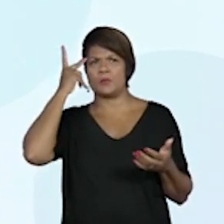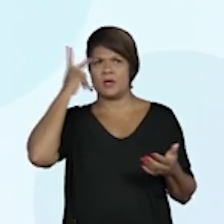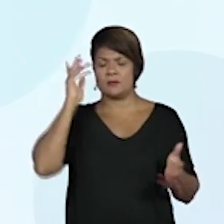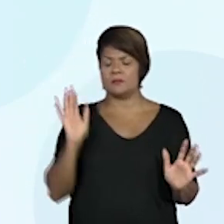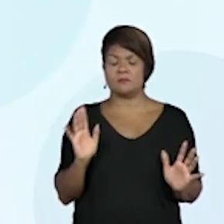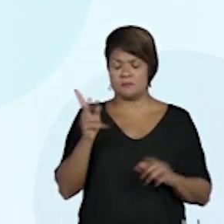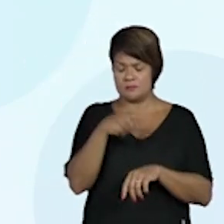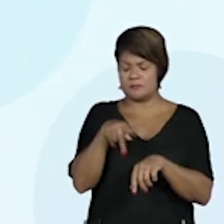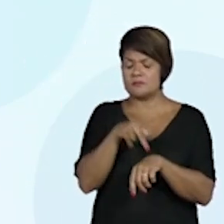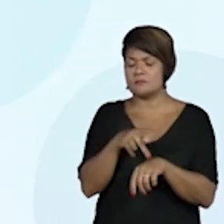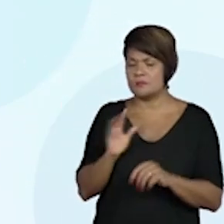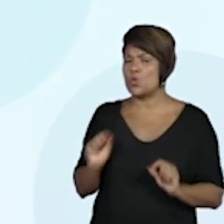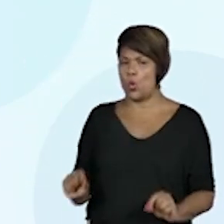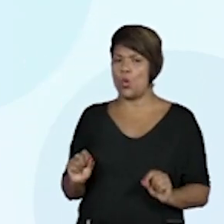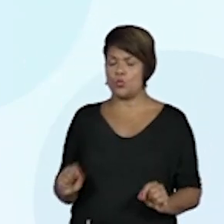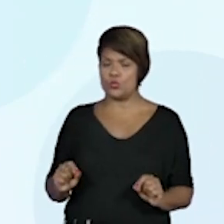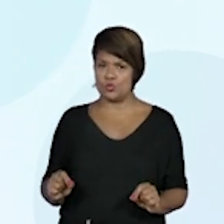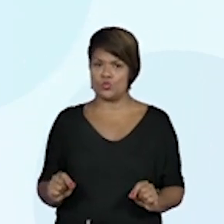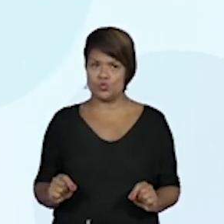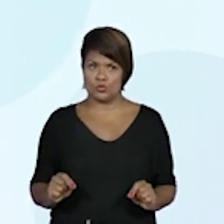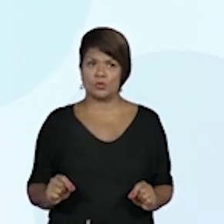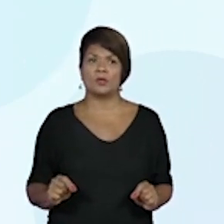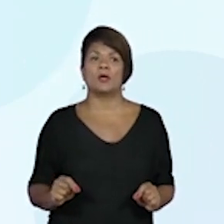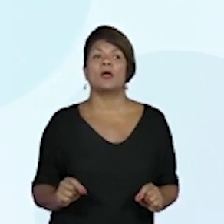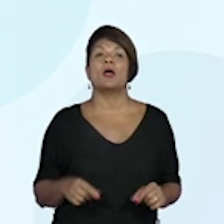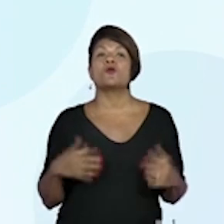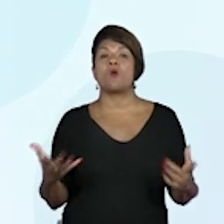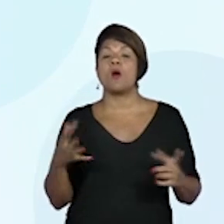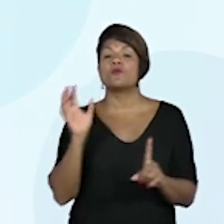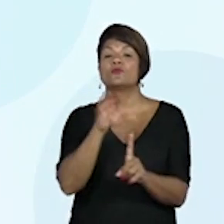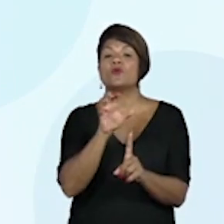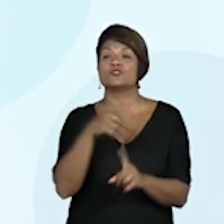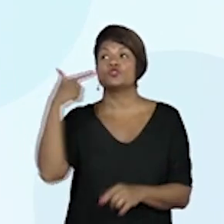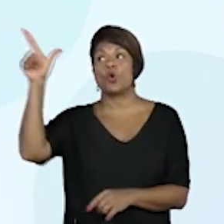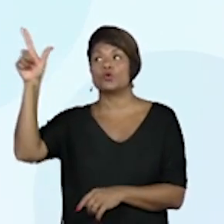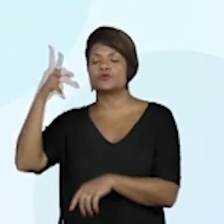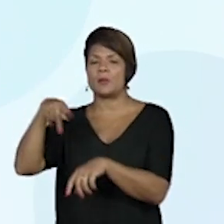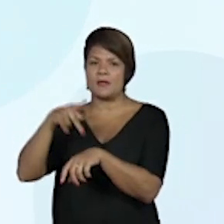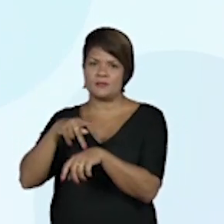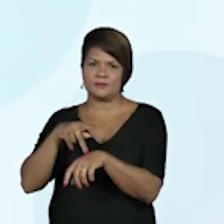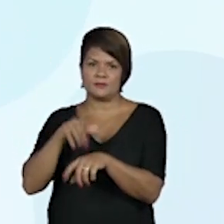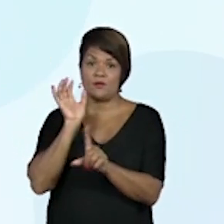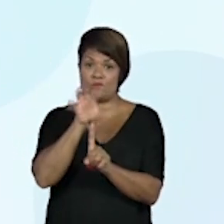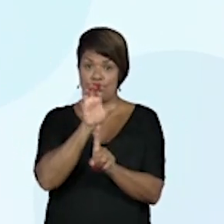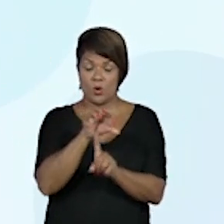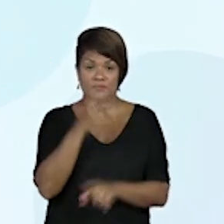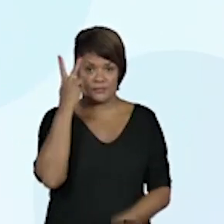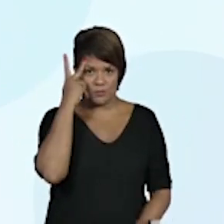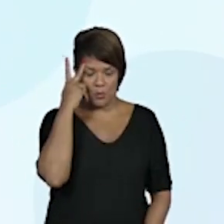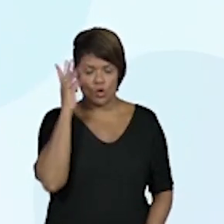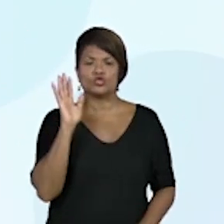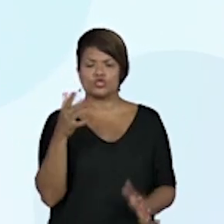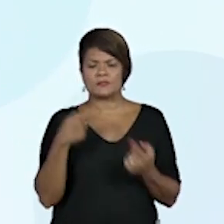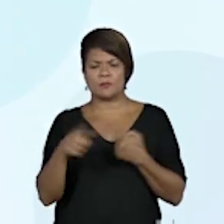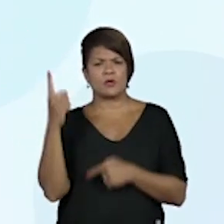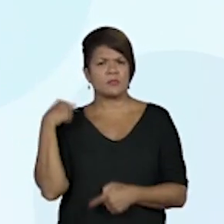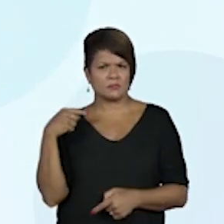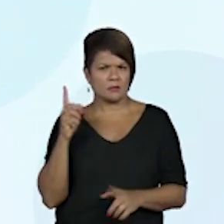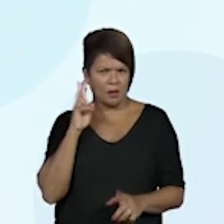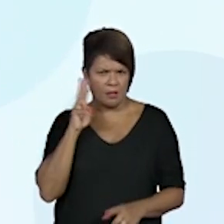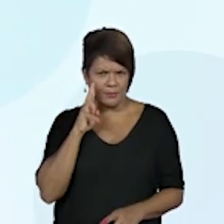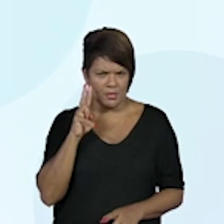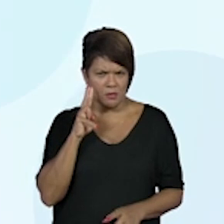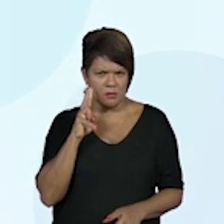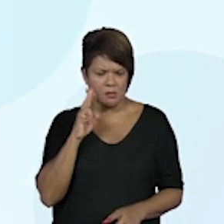Quais são as influências que no estado de São Paulo tem de outros países. A gente já começou a falar disso semana passada. Vocês lembram